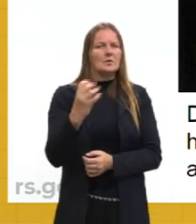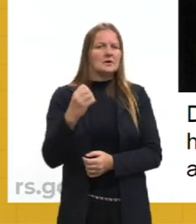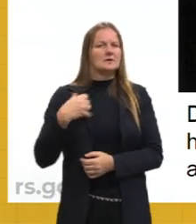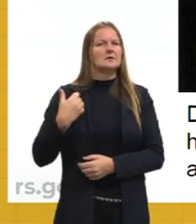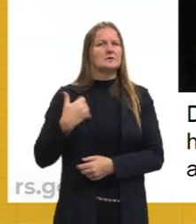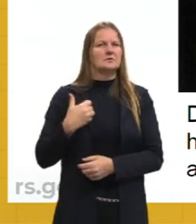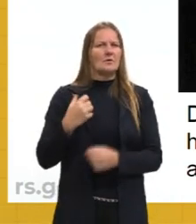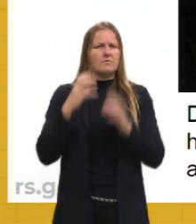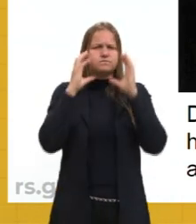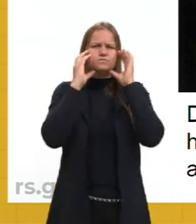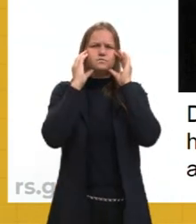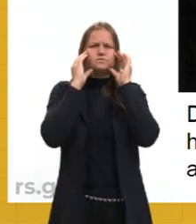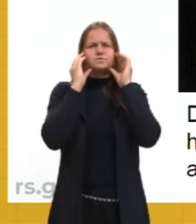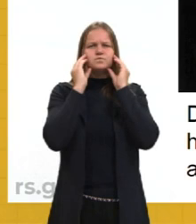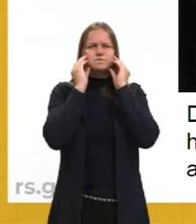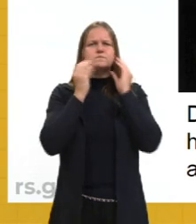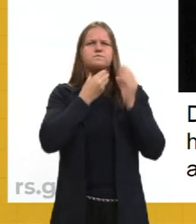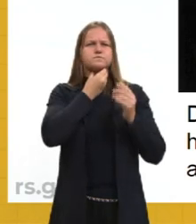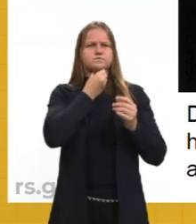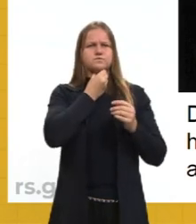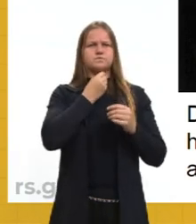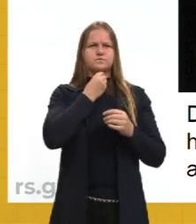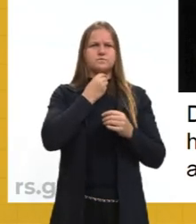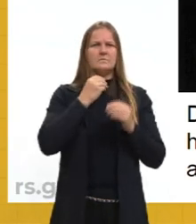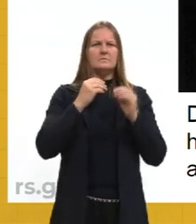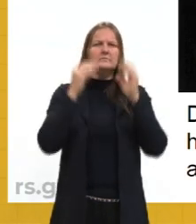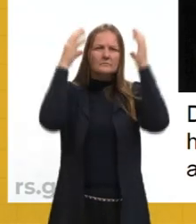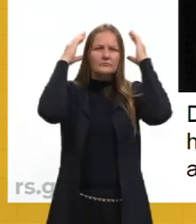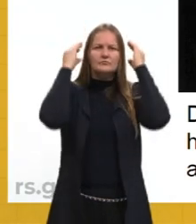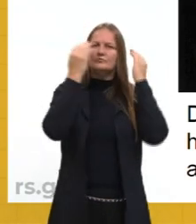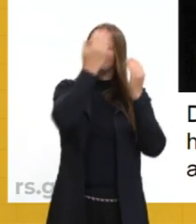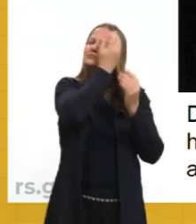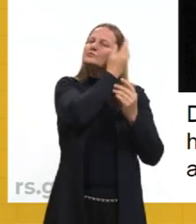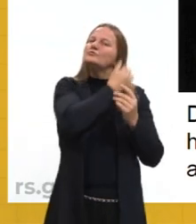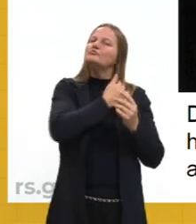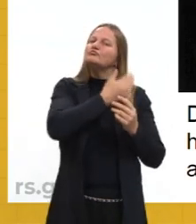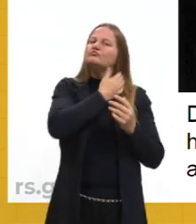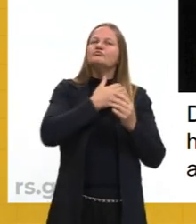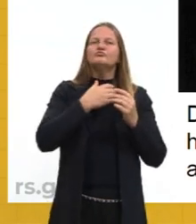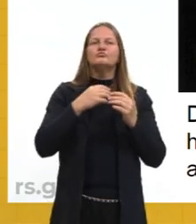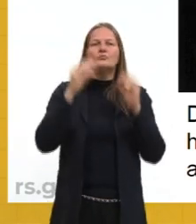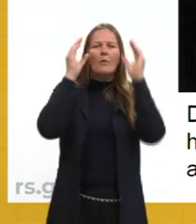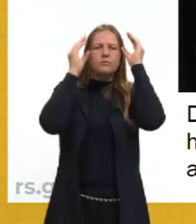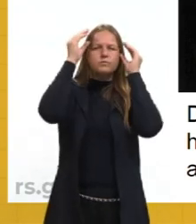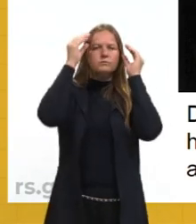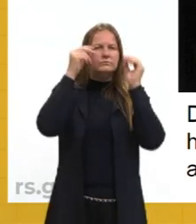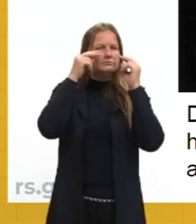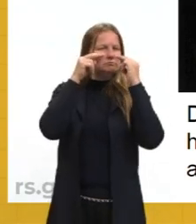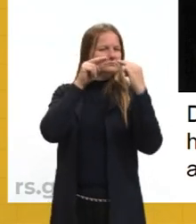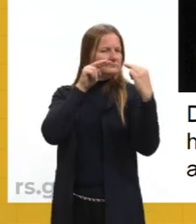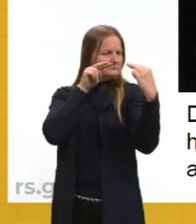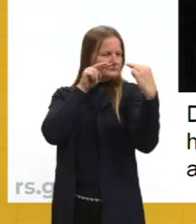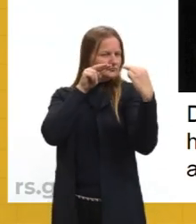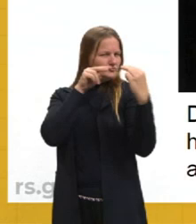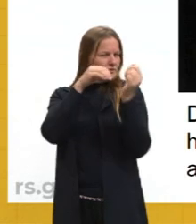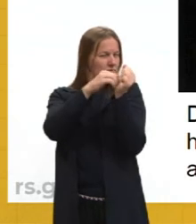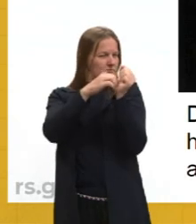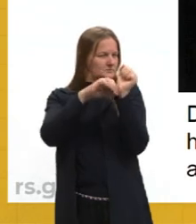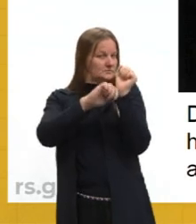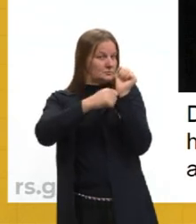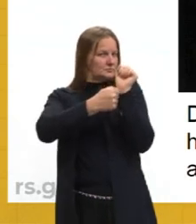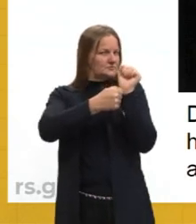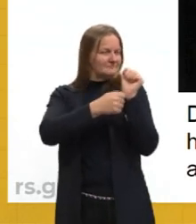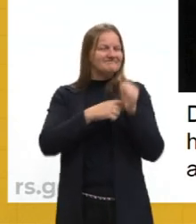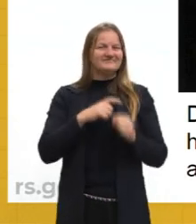mais rechonchudinho, assim, tem uma papada, e o cabelinho escorrendo ali pelo gorro. E ele tem um olhar meio enigmático. E do lado,